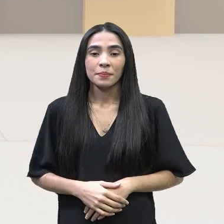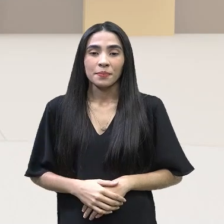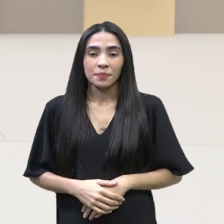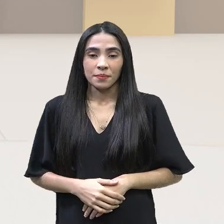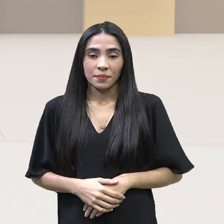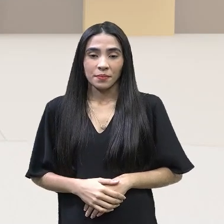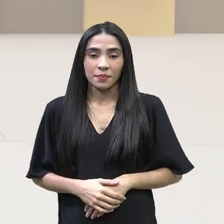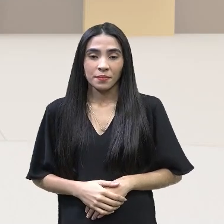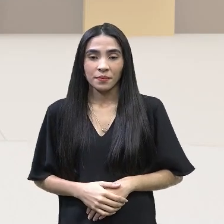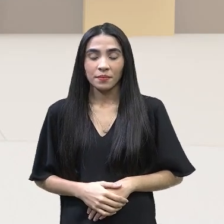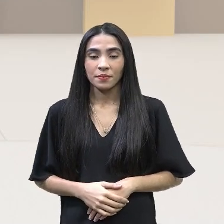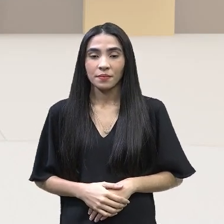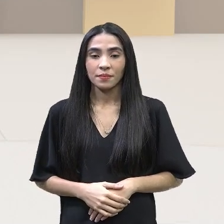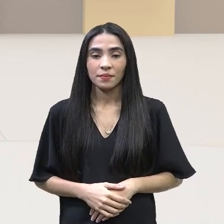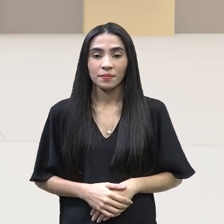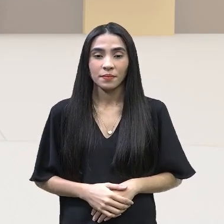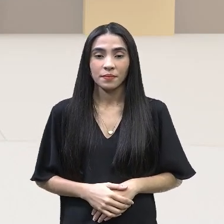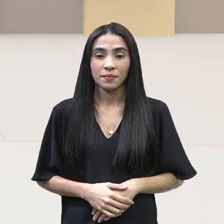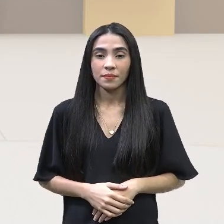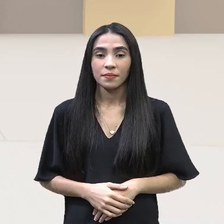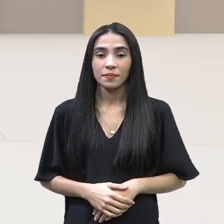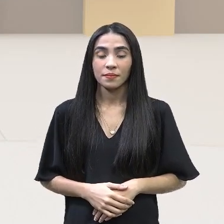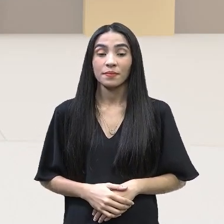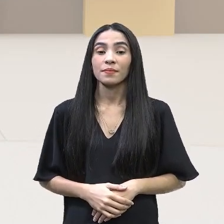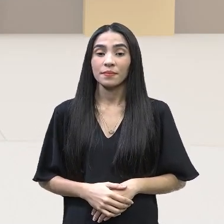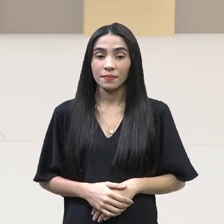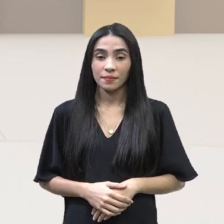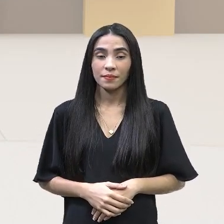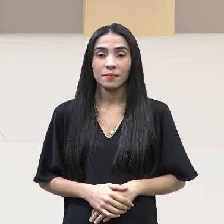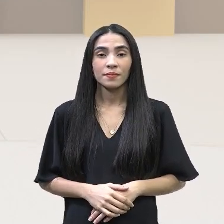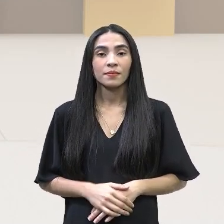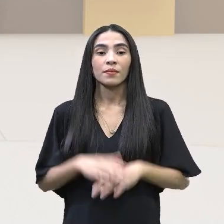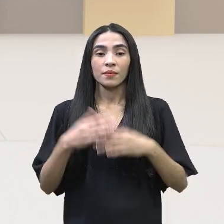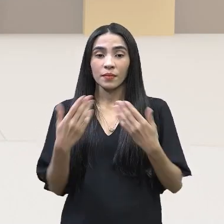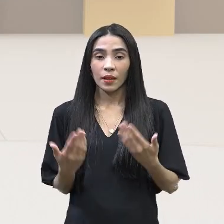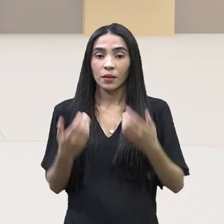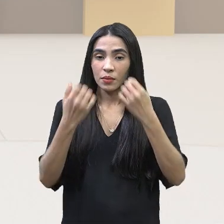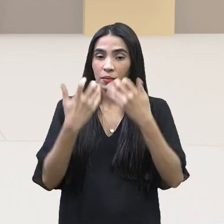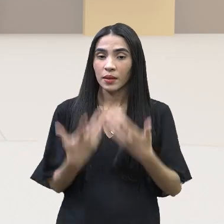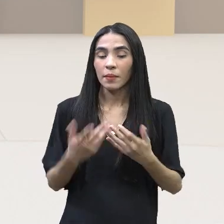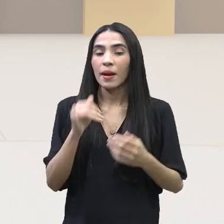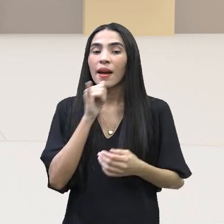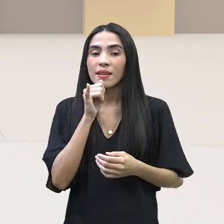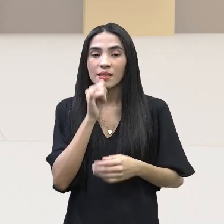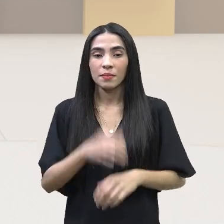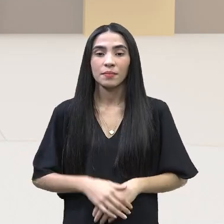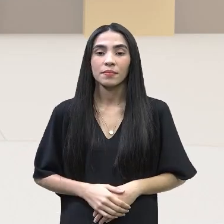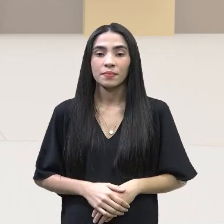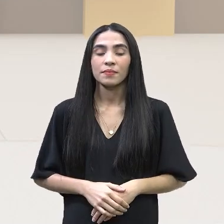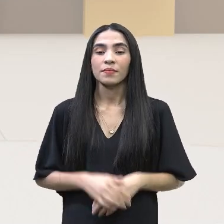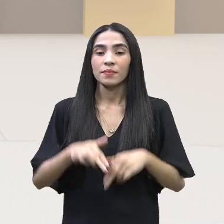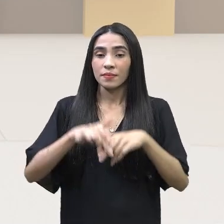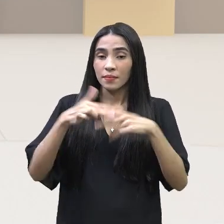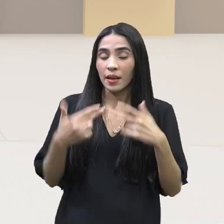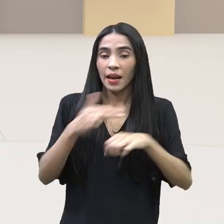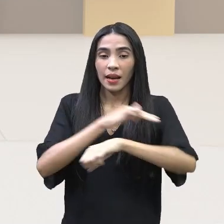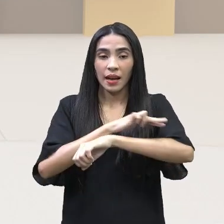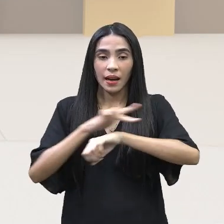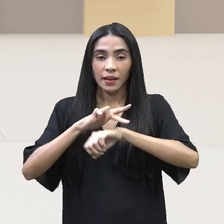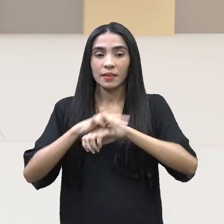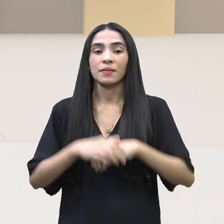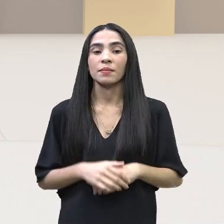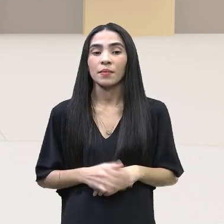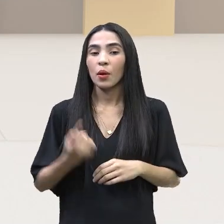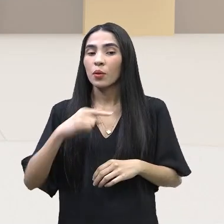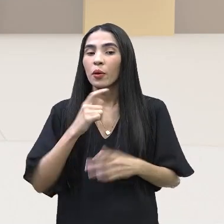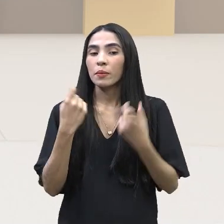étnico-raciais? Vamos ver aí. Olha só. Quando nós falamos dessas questões étnico-raciais,